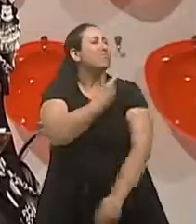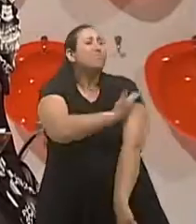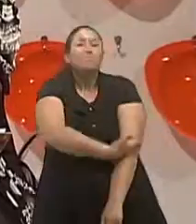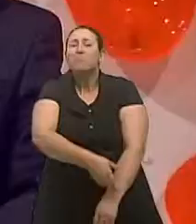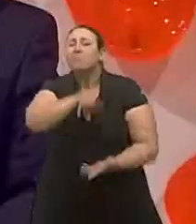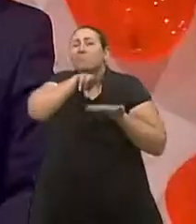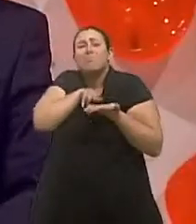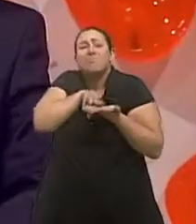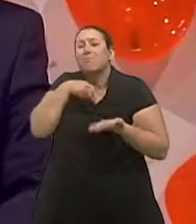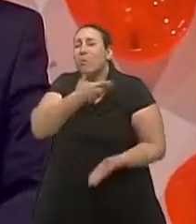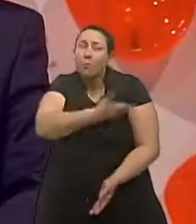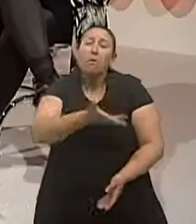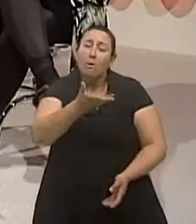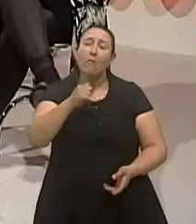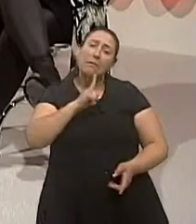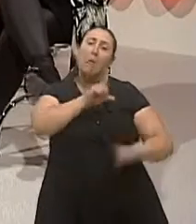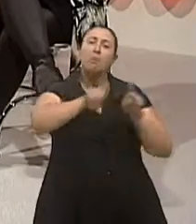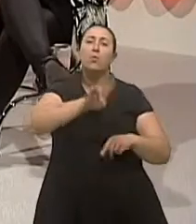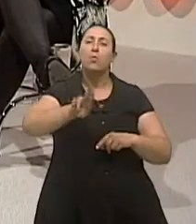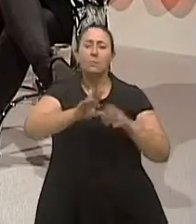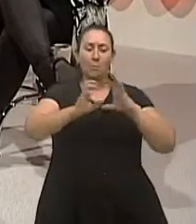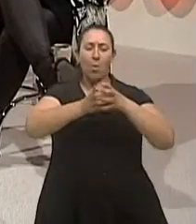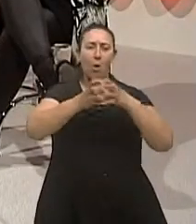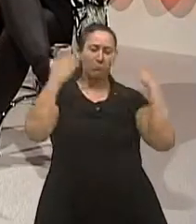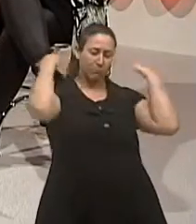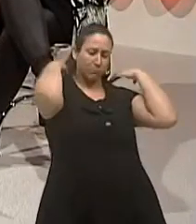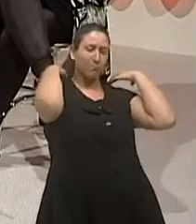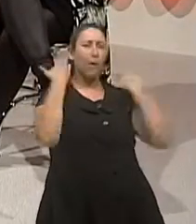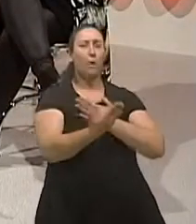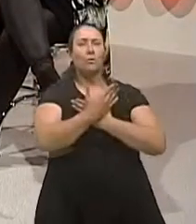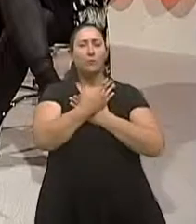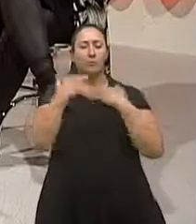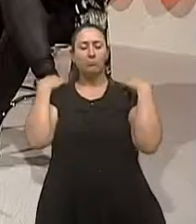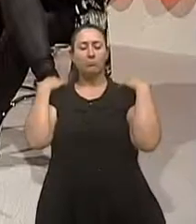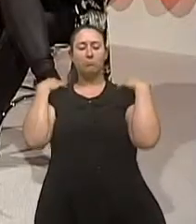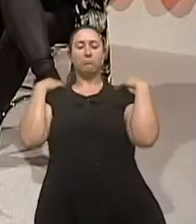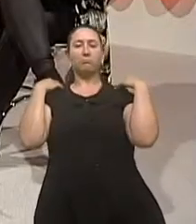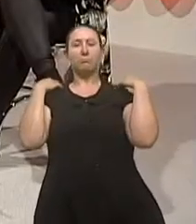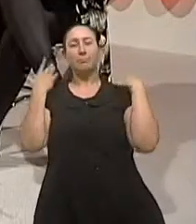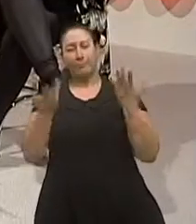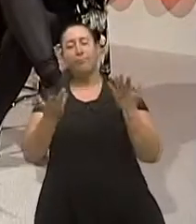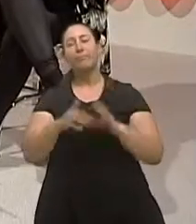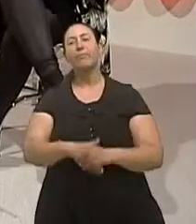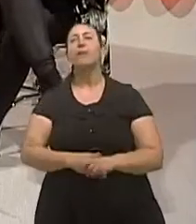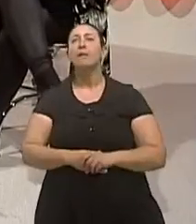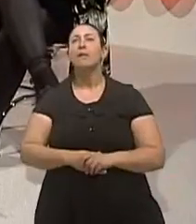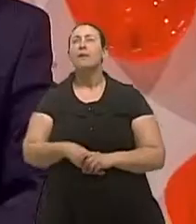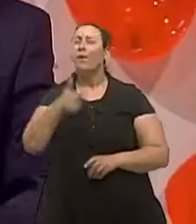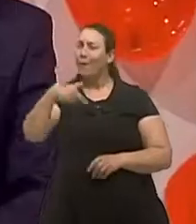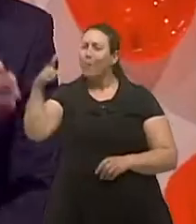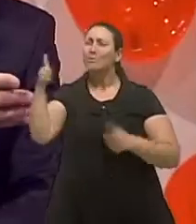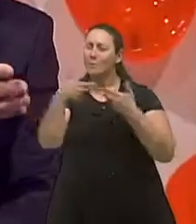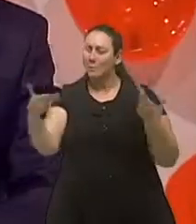se virar se dar conta certamente sem ser consciente com certeza e outras questões importantes